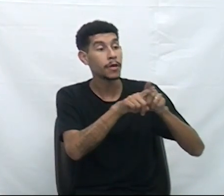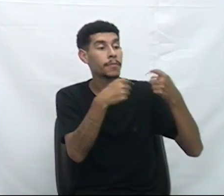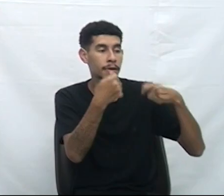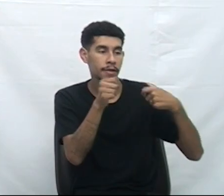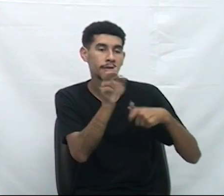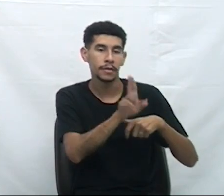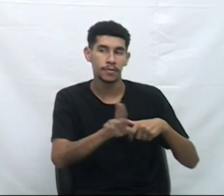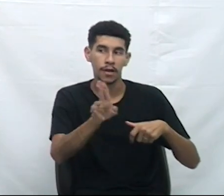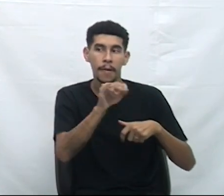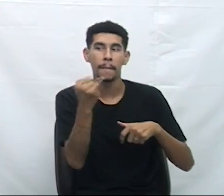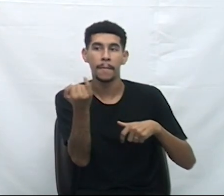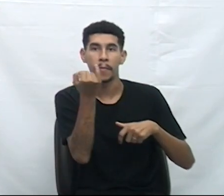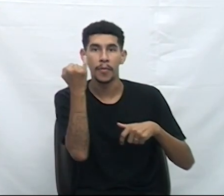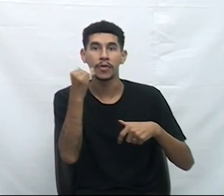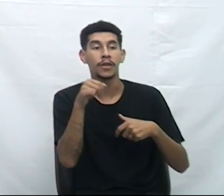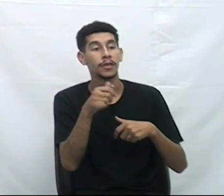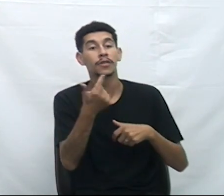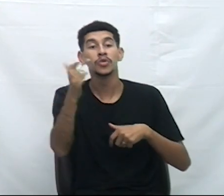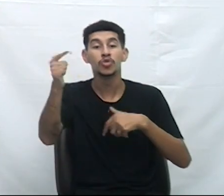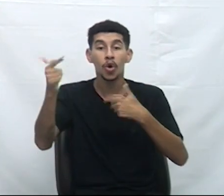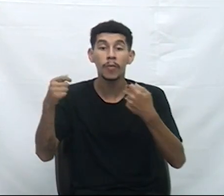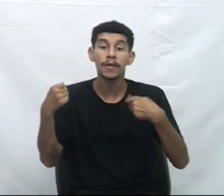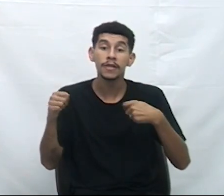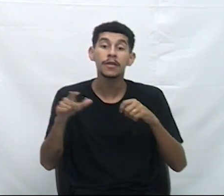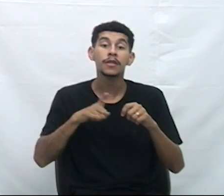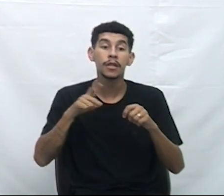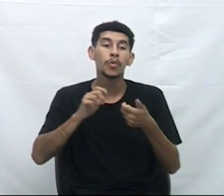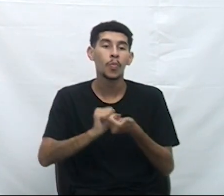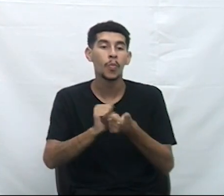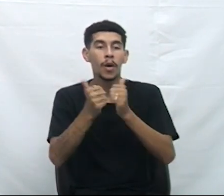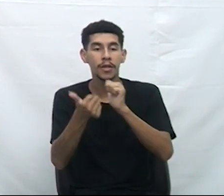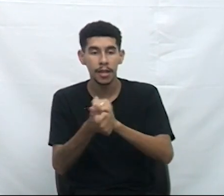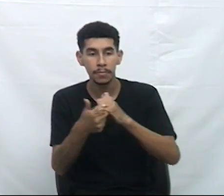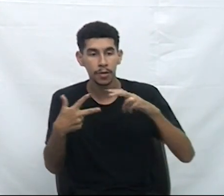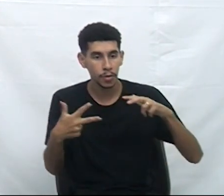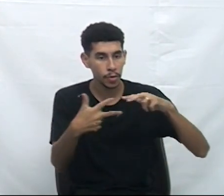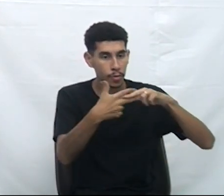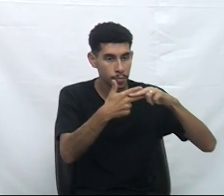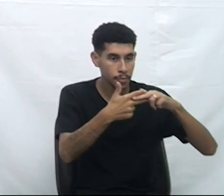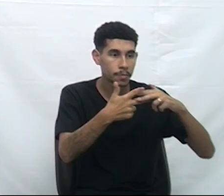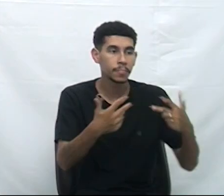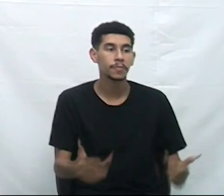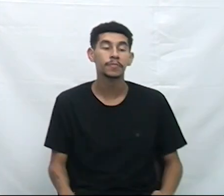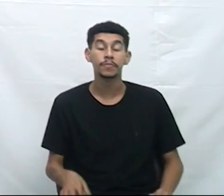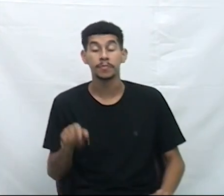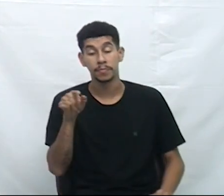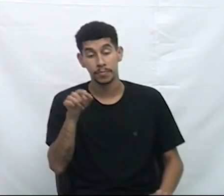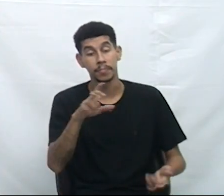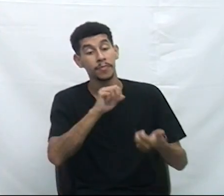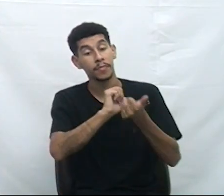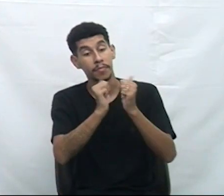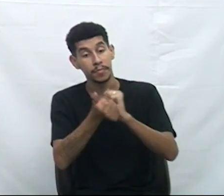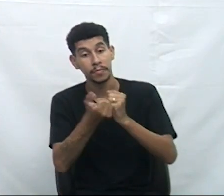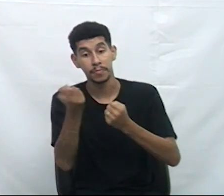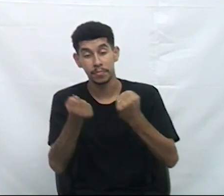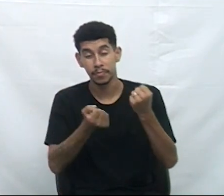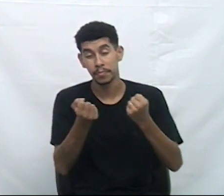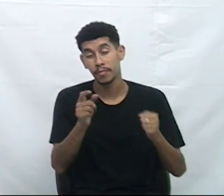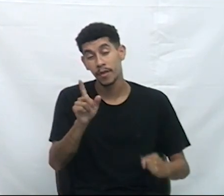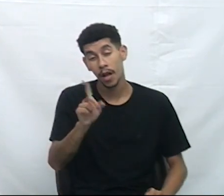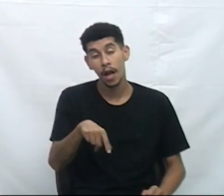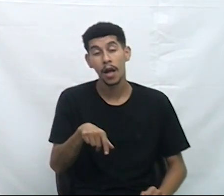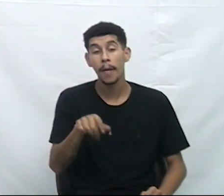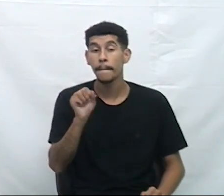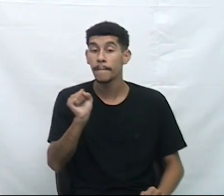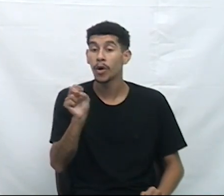esses outros conectores precisariam de um adaptador. Perfeito? E esse adaptador desse veículo, estima-se que ele possa